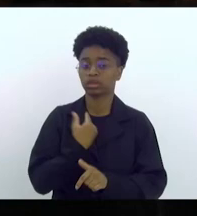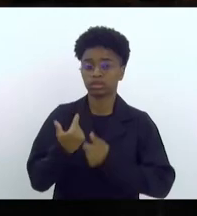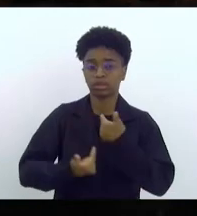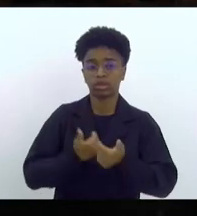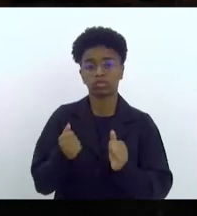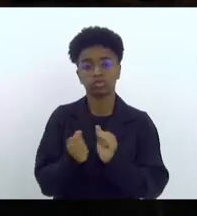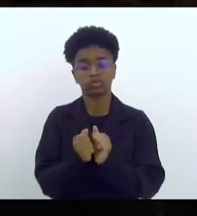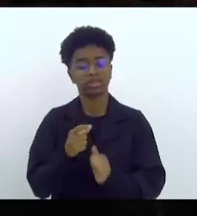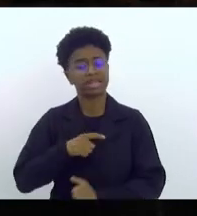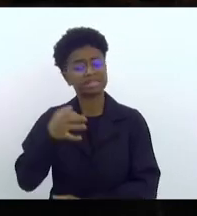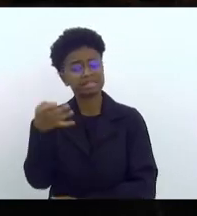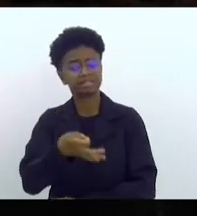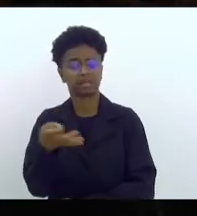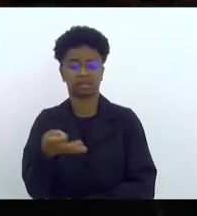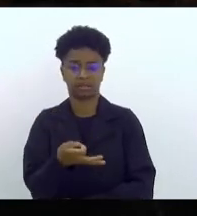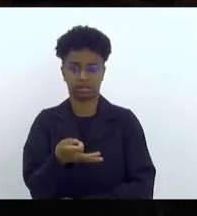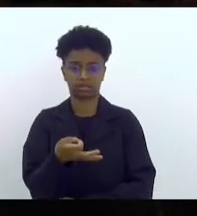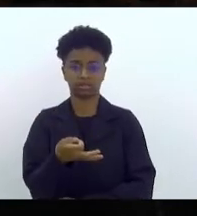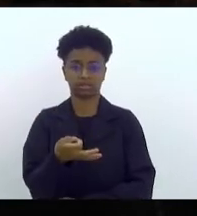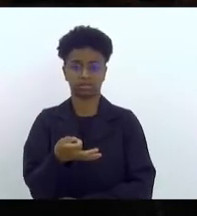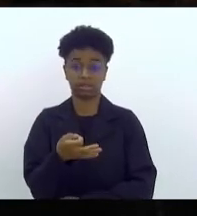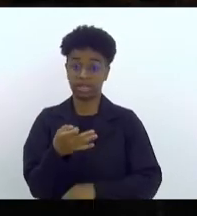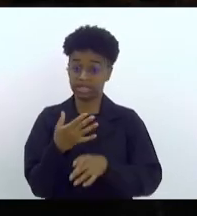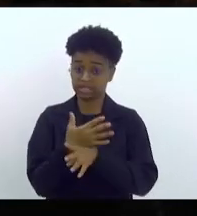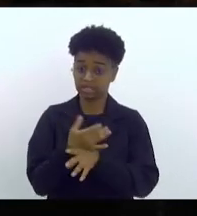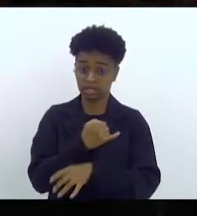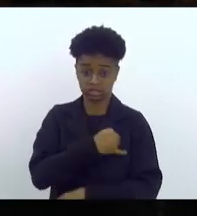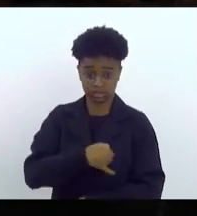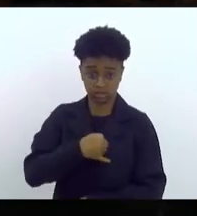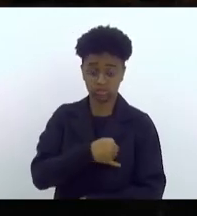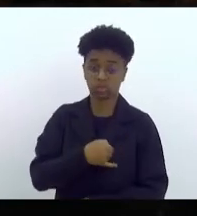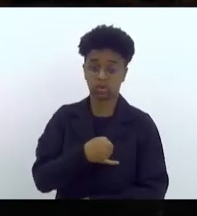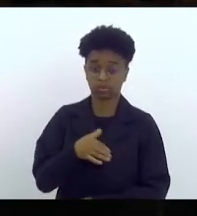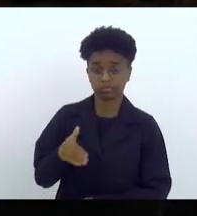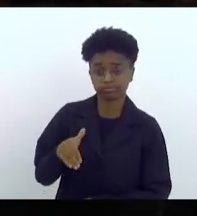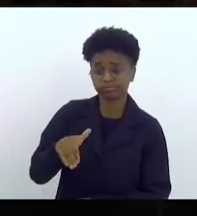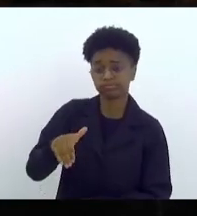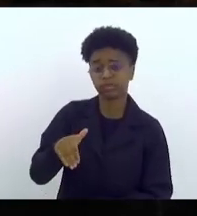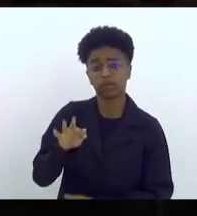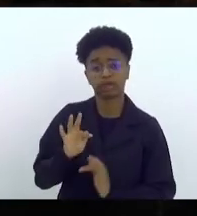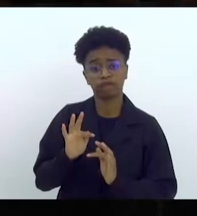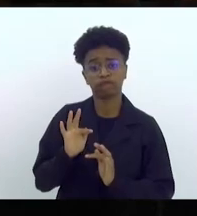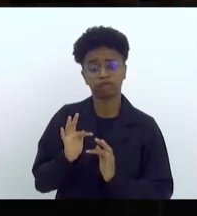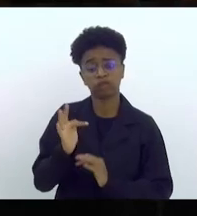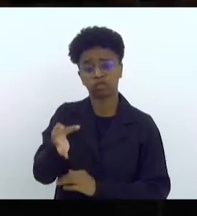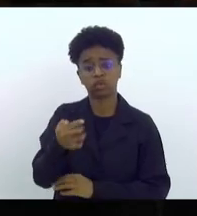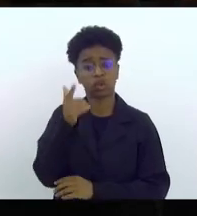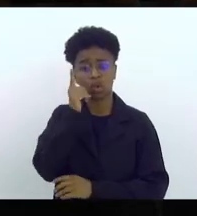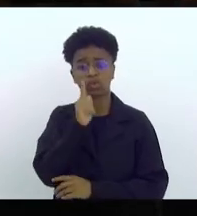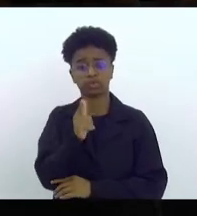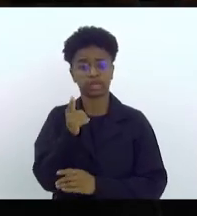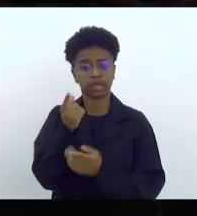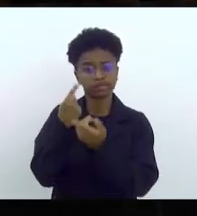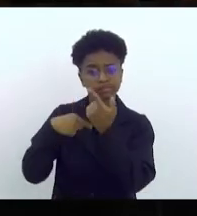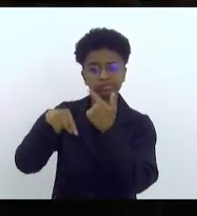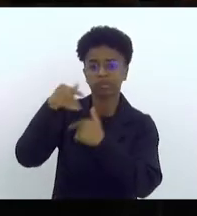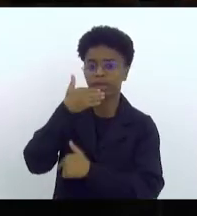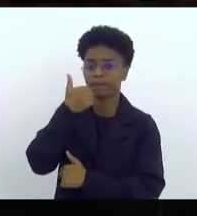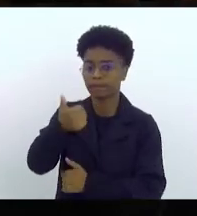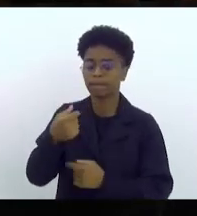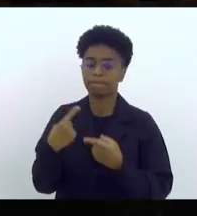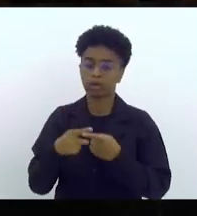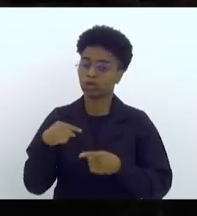e eu tenho certeza que a cidade de São João de Miriti em breve vai sair do caos porque a nossa cidade não